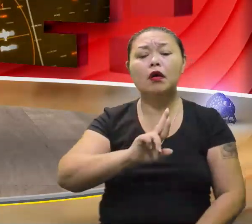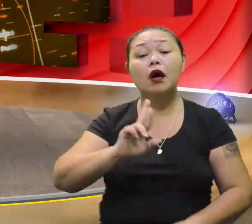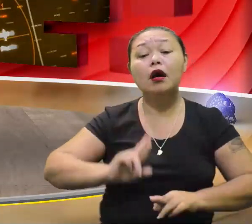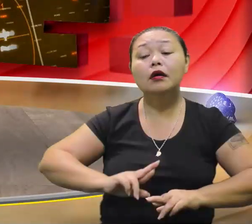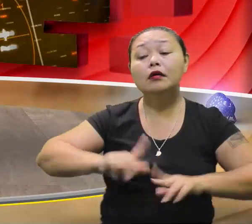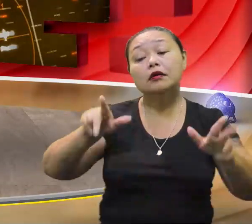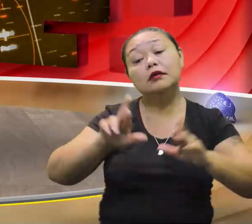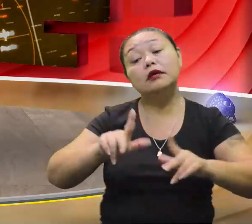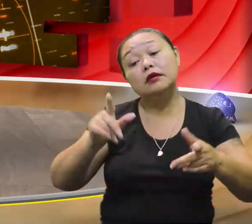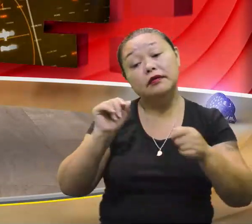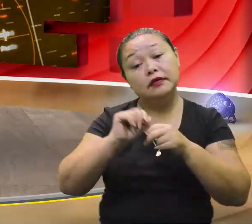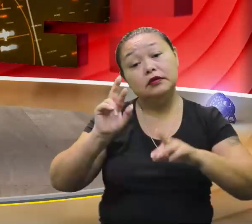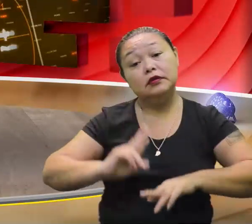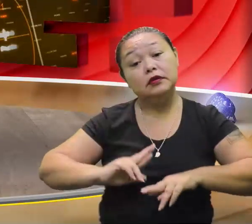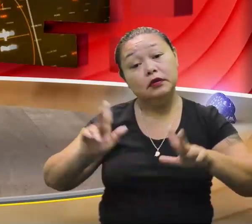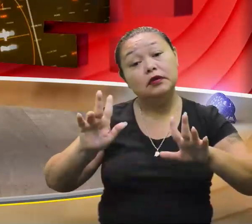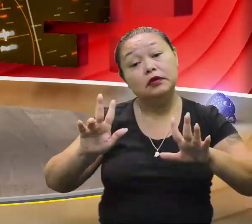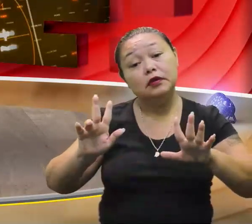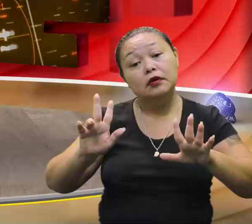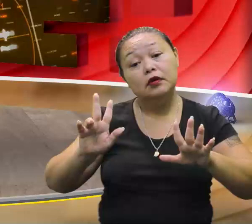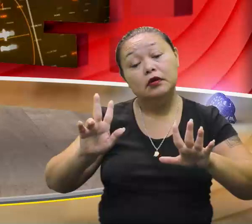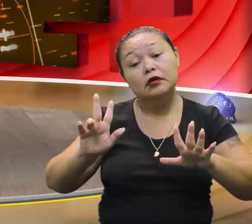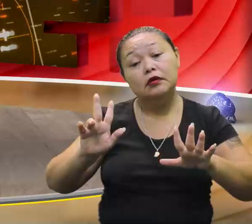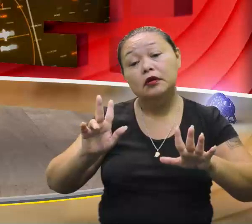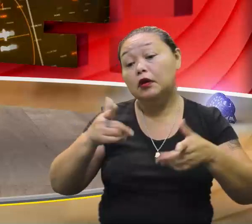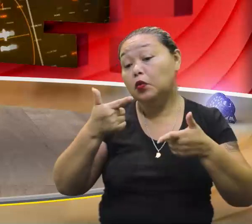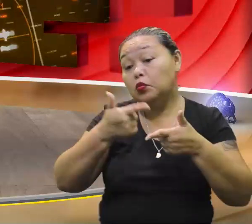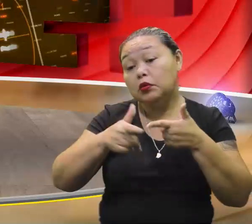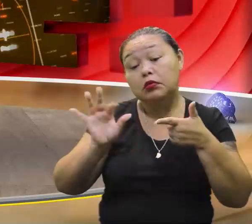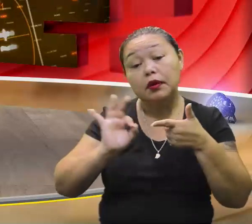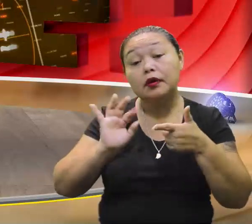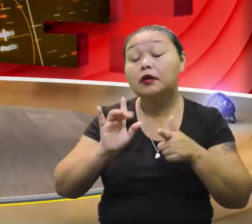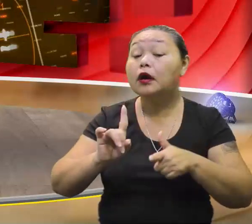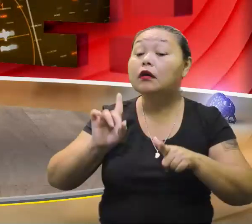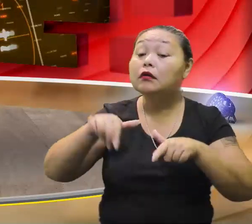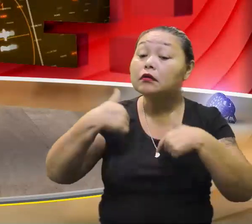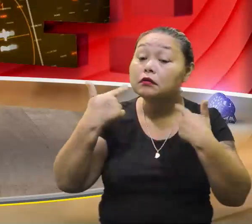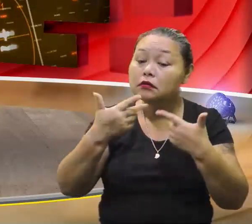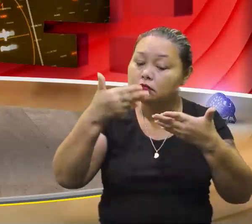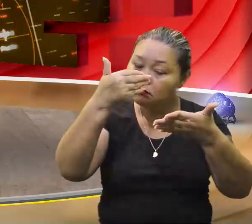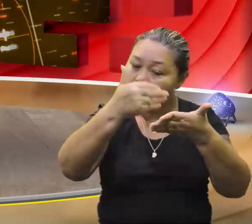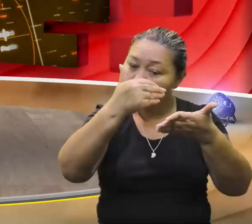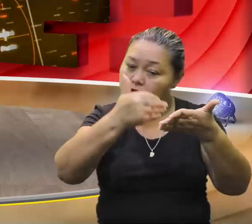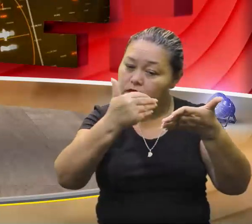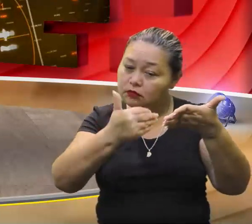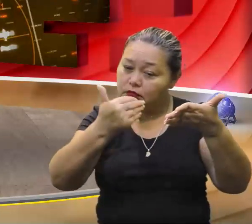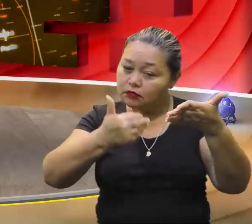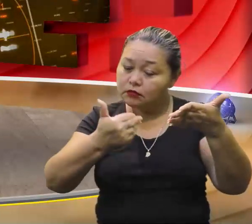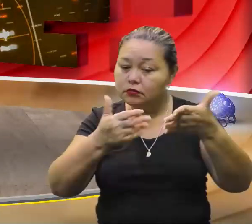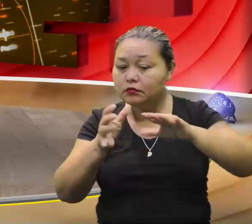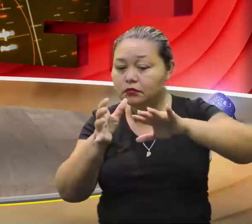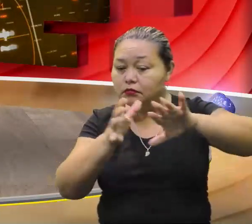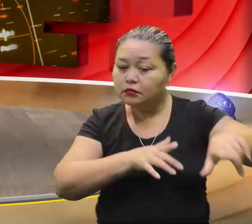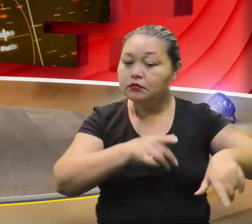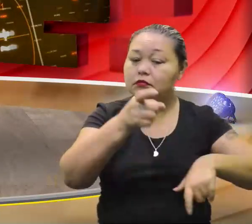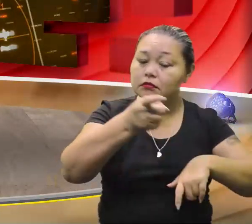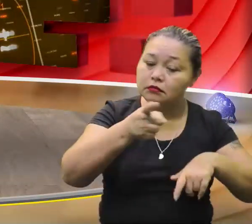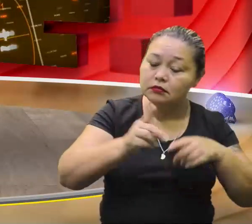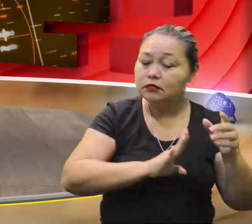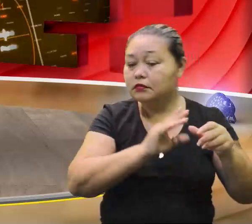Só que eu fiz diferente. Não tem muito problema. Desde que você tenha seguido os critérios diretivos. Isolar o X.